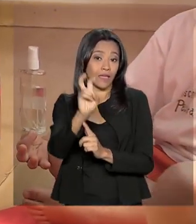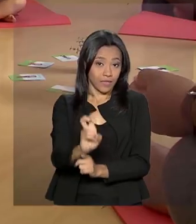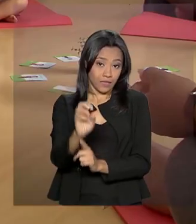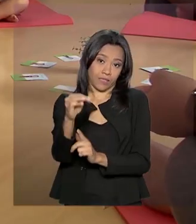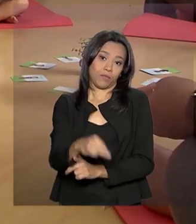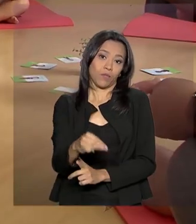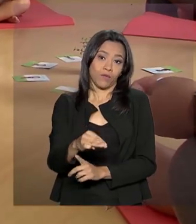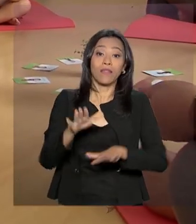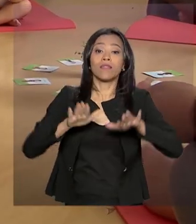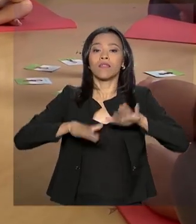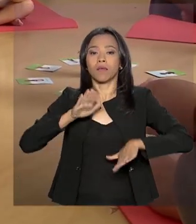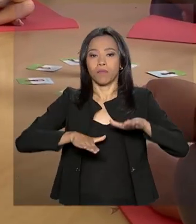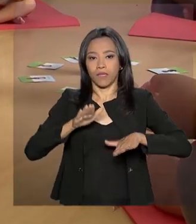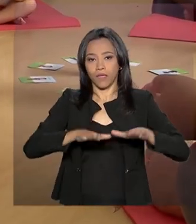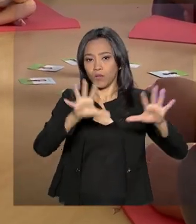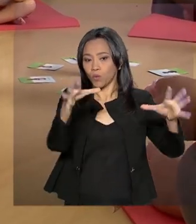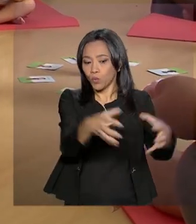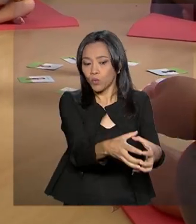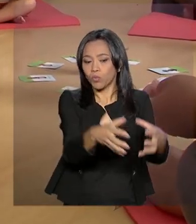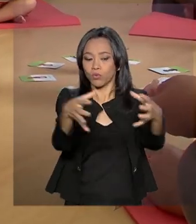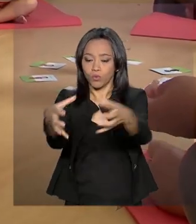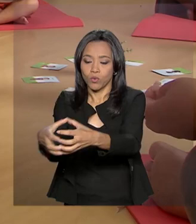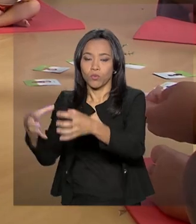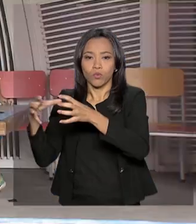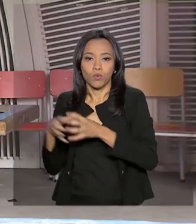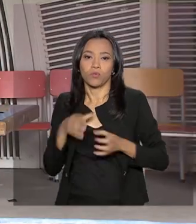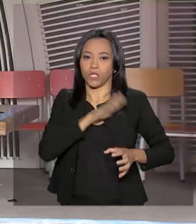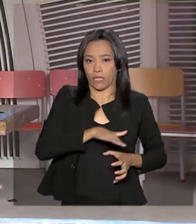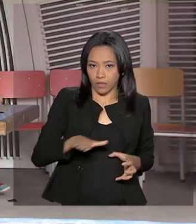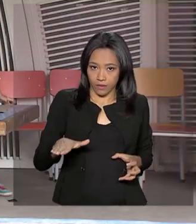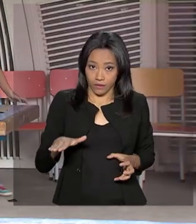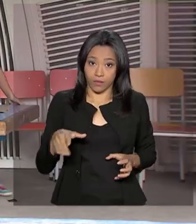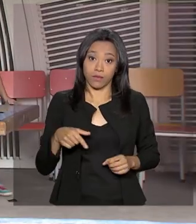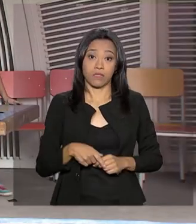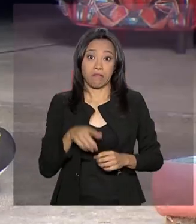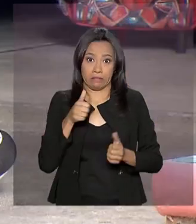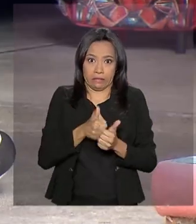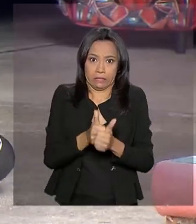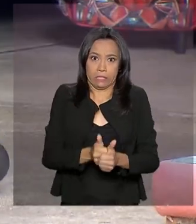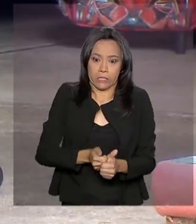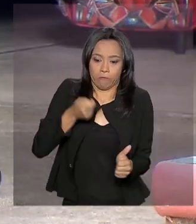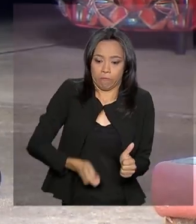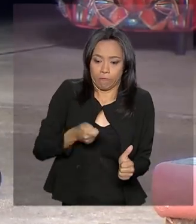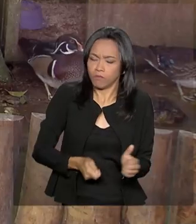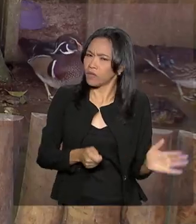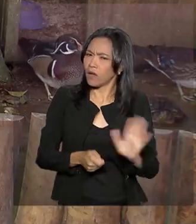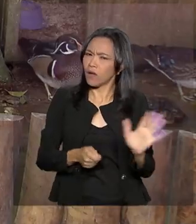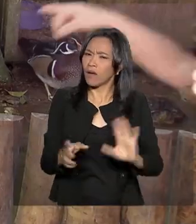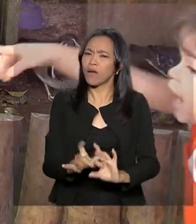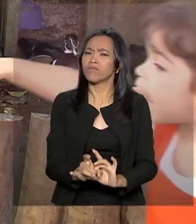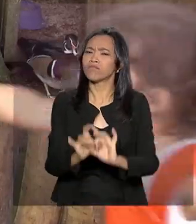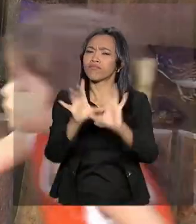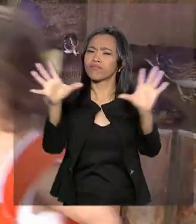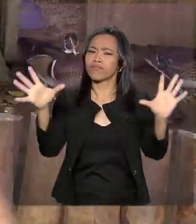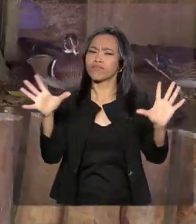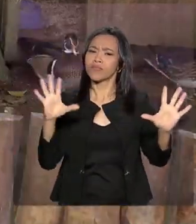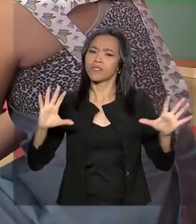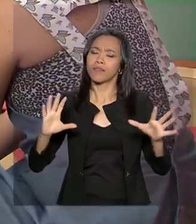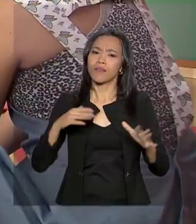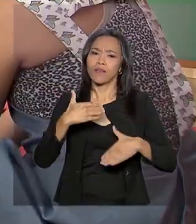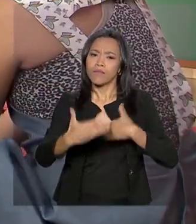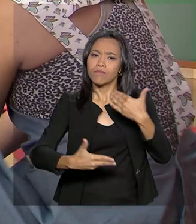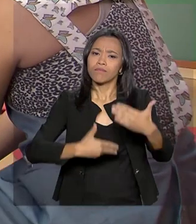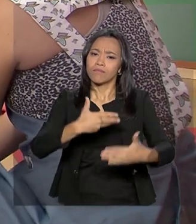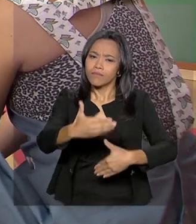da turma. O objetivo não é ter o rigor de uma tarefa, e sim que seja uma atividade integrada à rotina escolar. E a